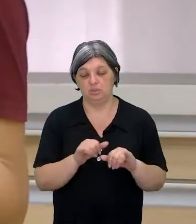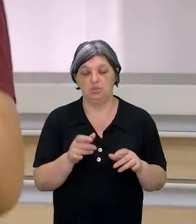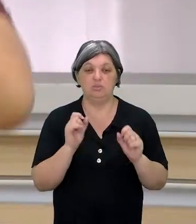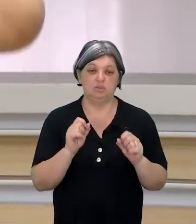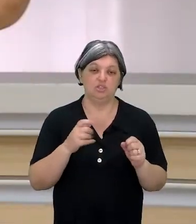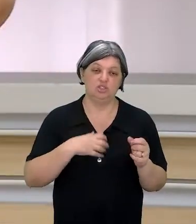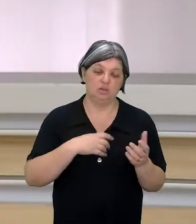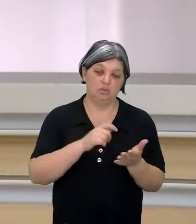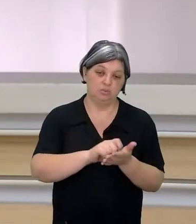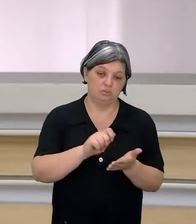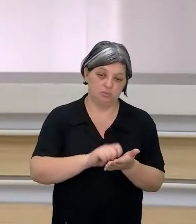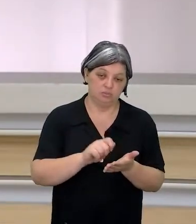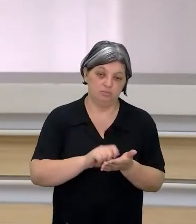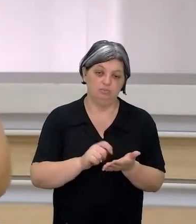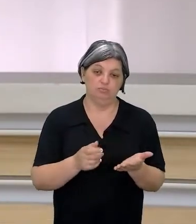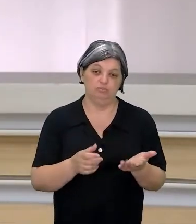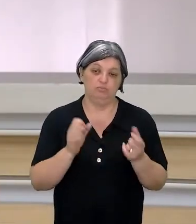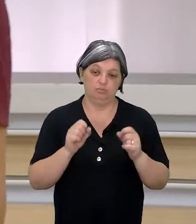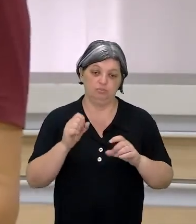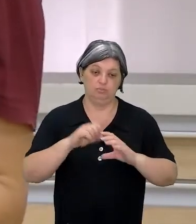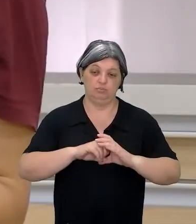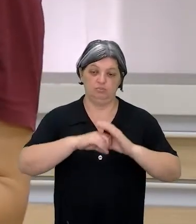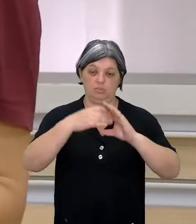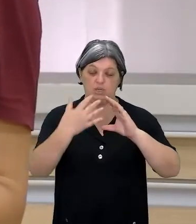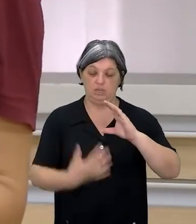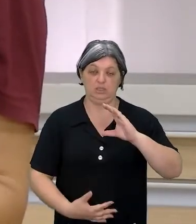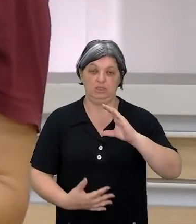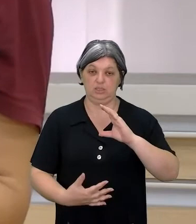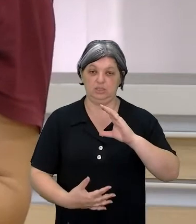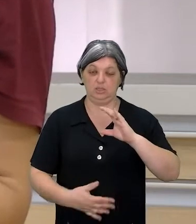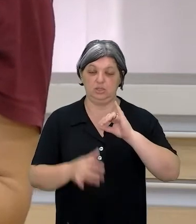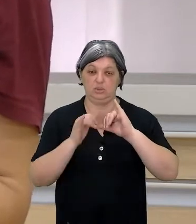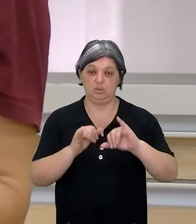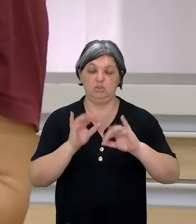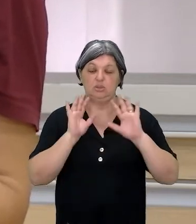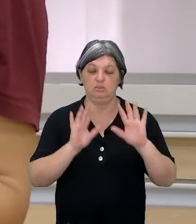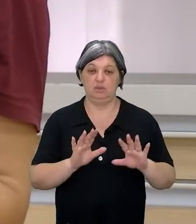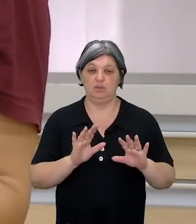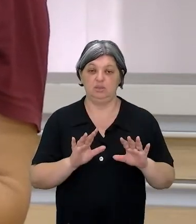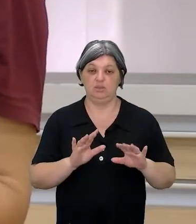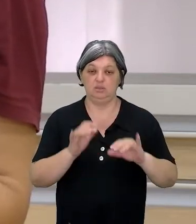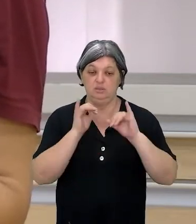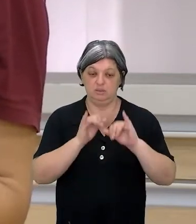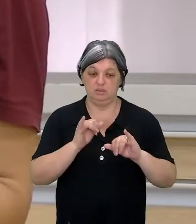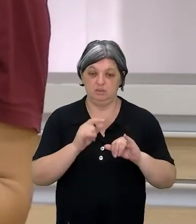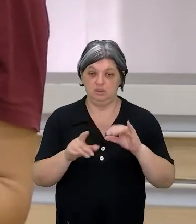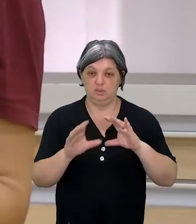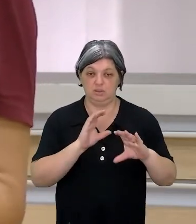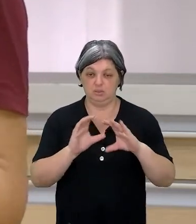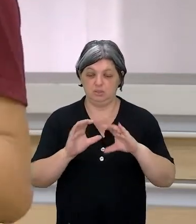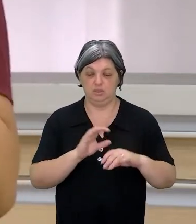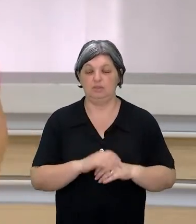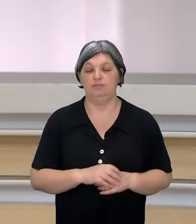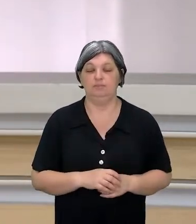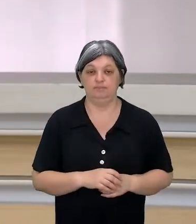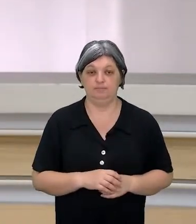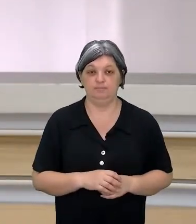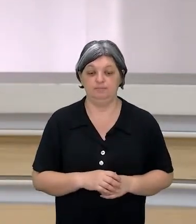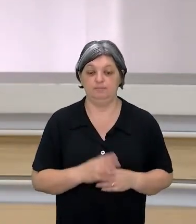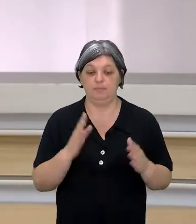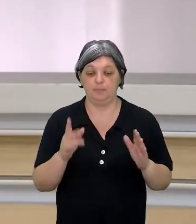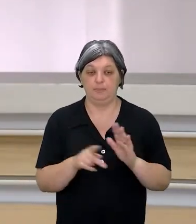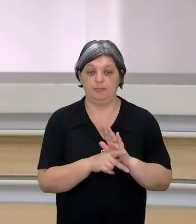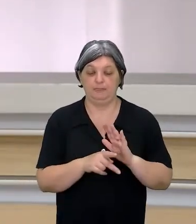escreve, com todas as características de uma notícia, mas ao invés de informar, você está comunicando. E essa é uma